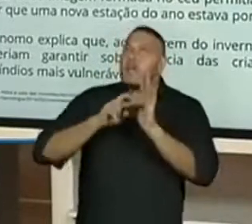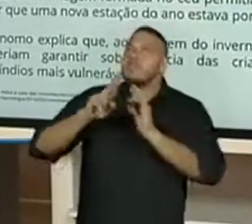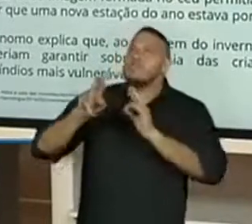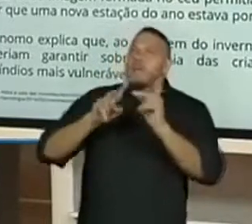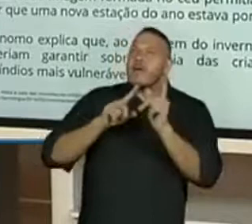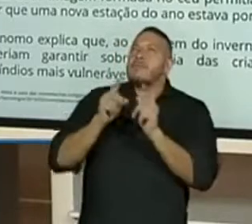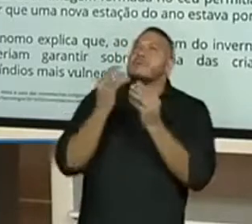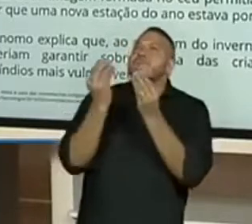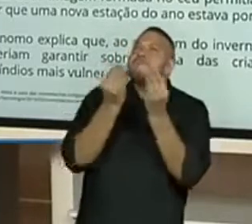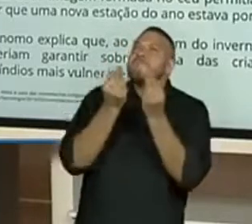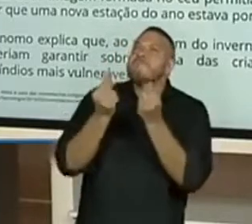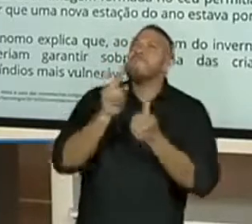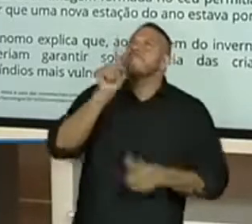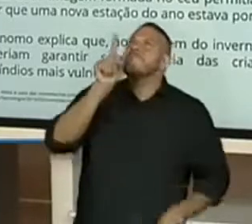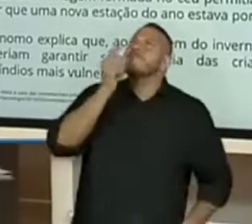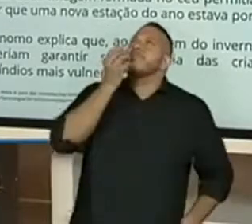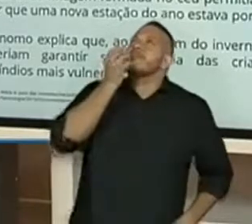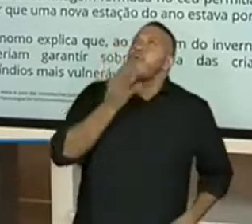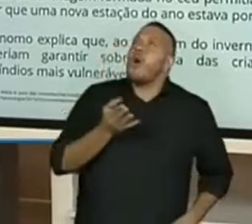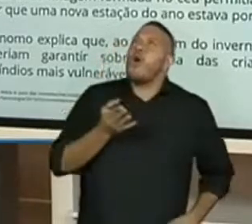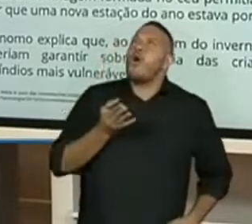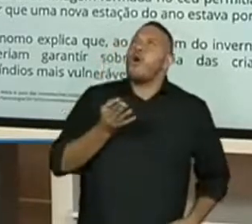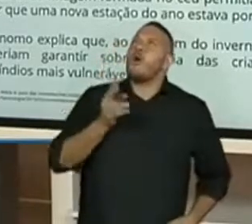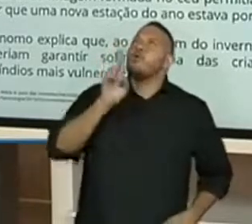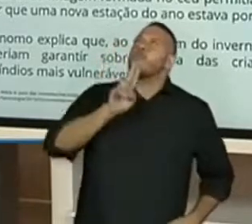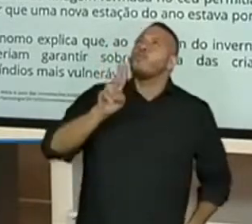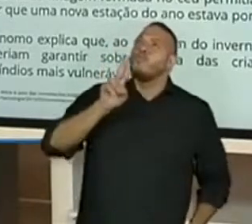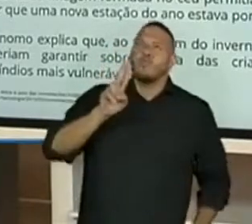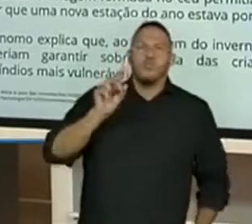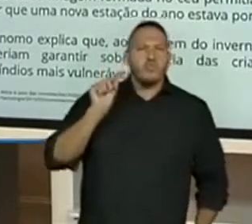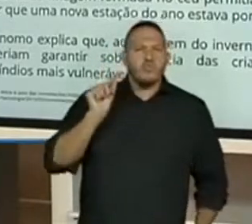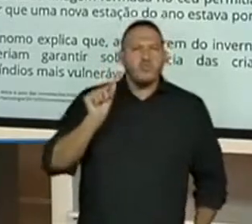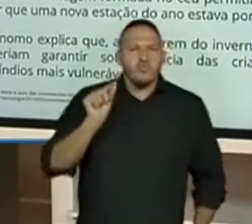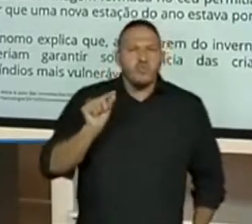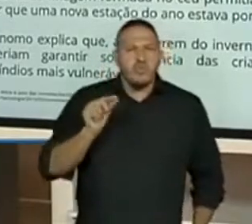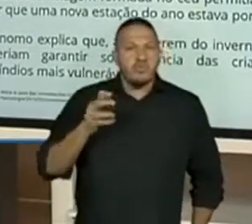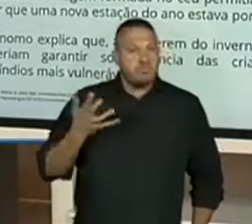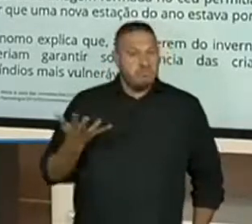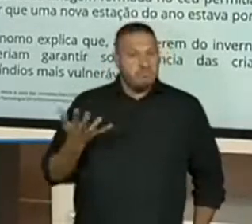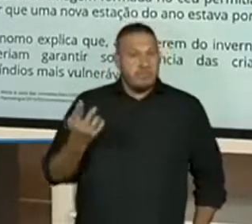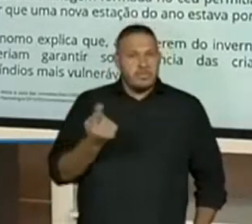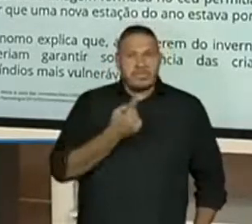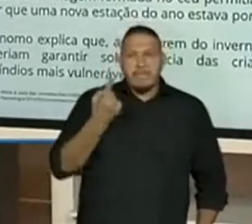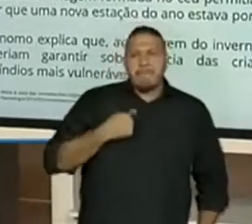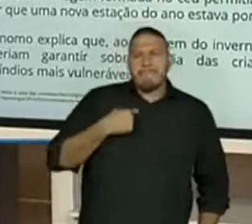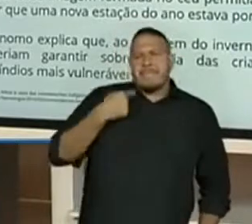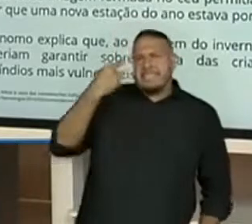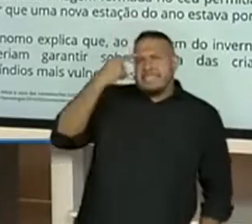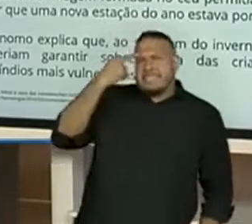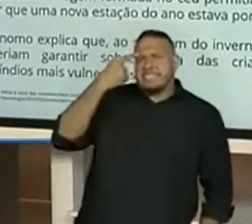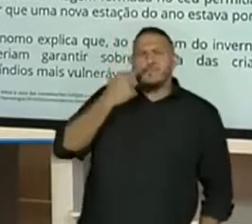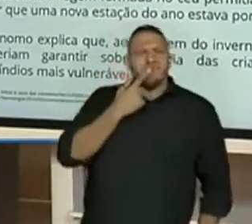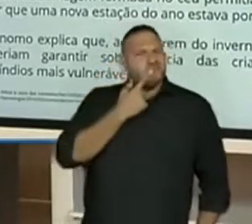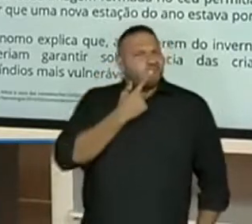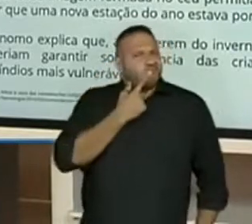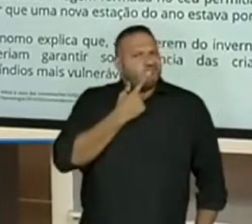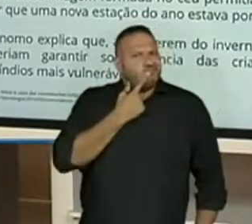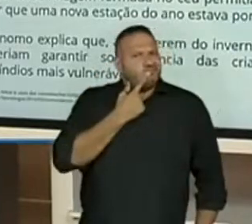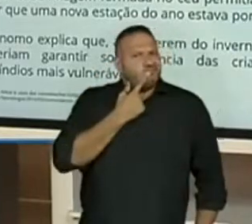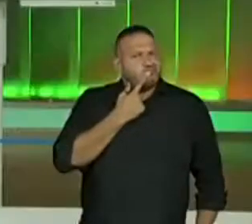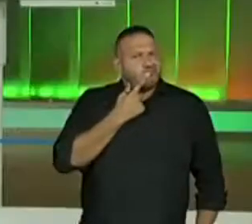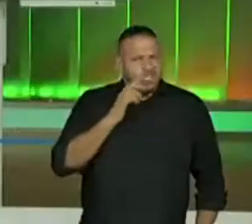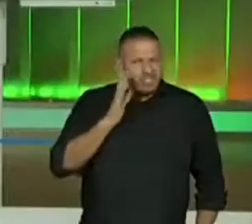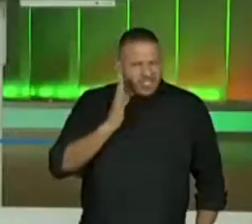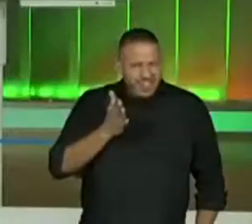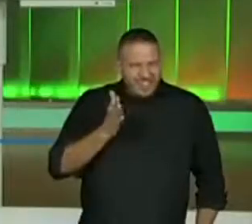utilidade que utilidade é essa então que estamos pensando aqui nessa aula ela já